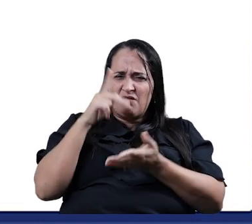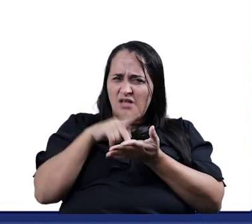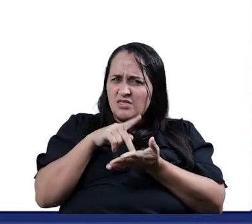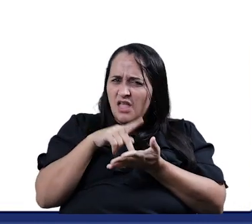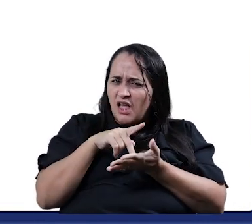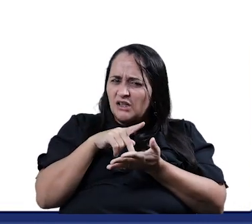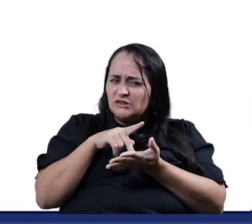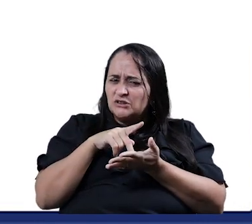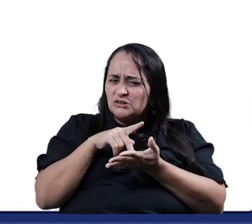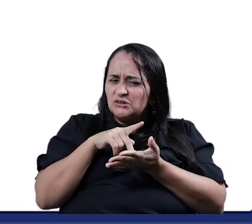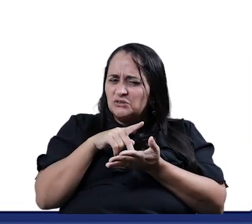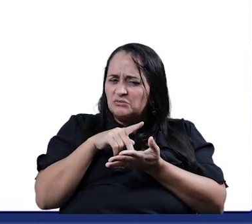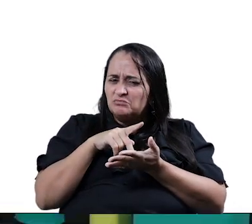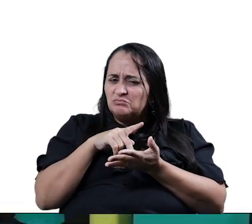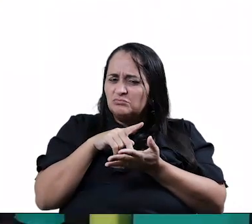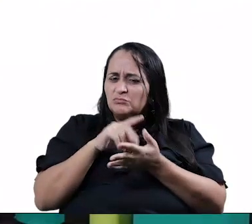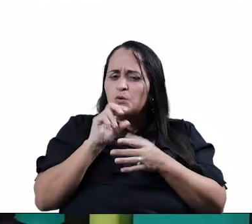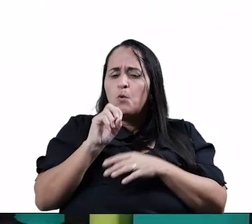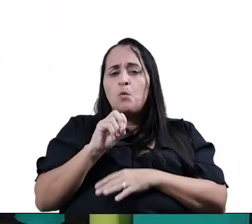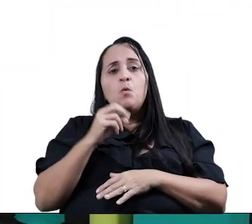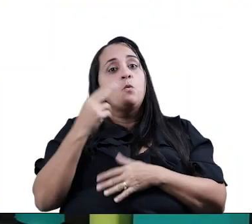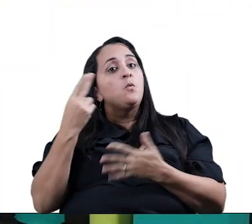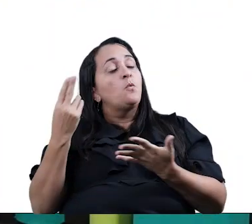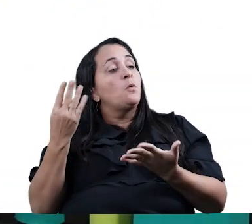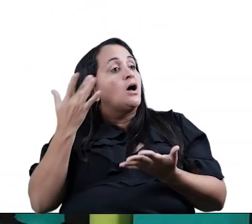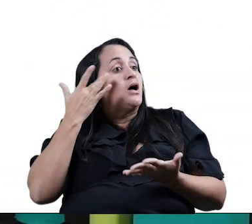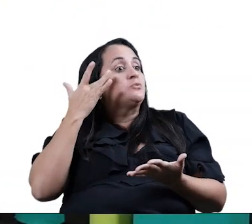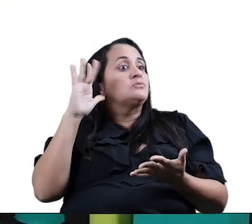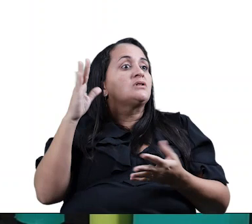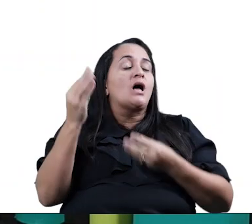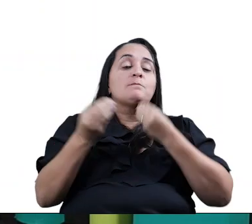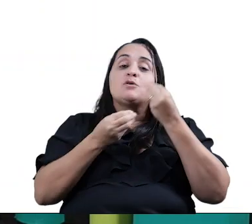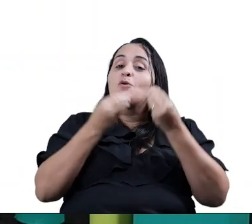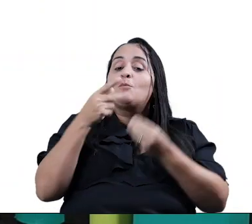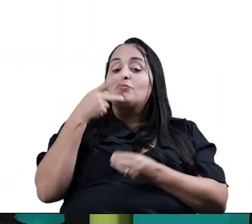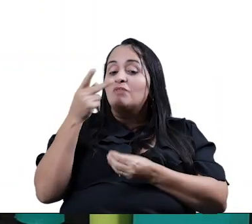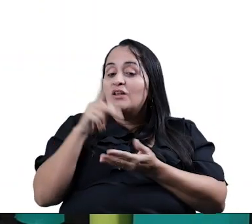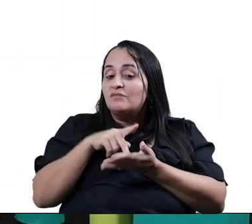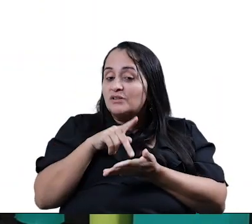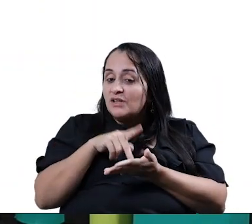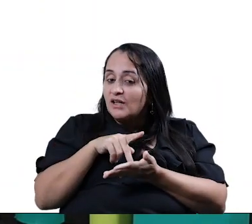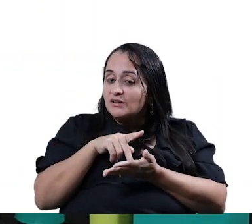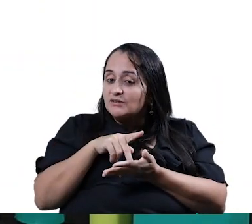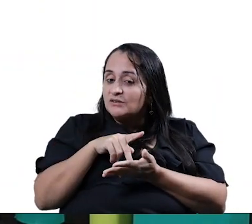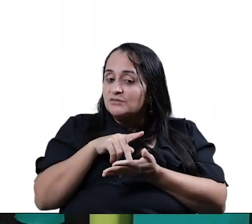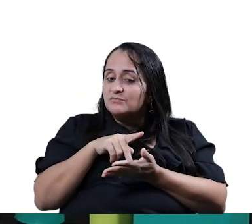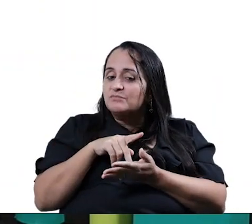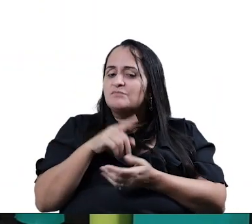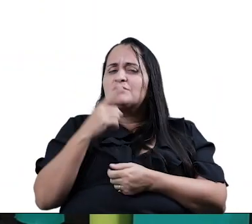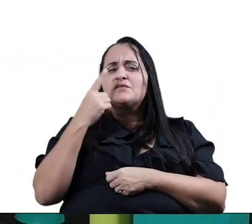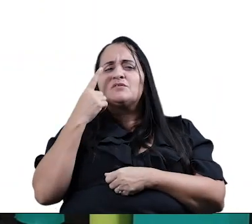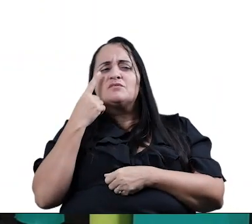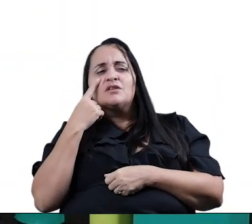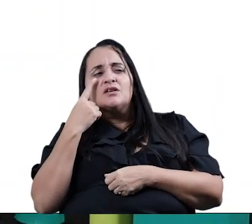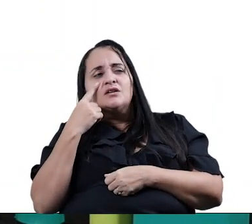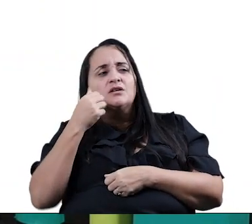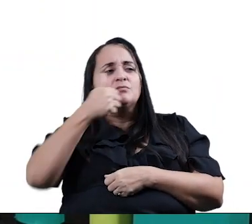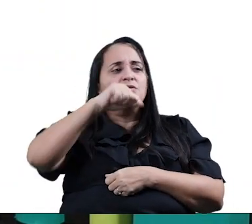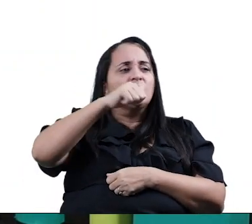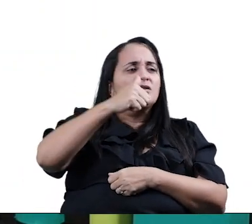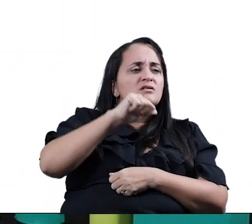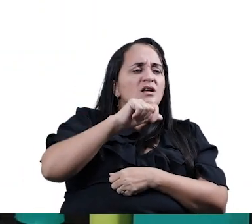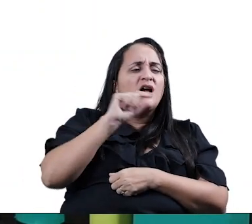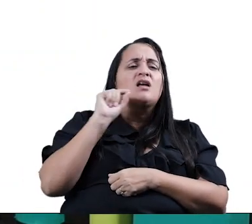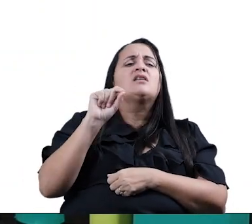não gosta De falar Verdade? Ou ela não Encontrou Uma forma De falar Verdade? Vamos analisar Quem é Essa